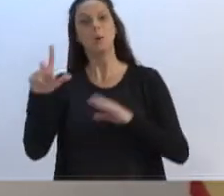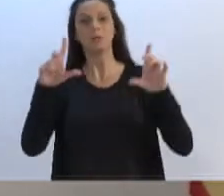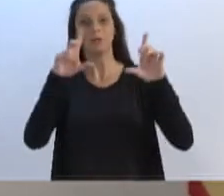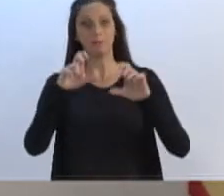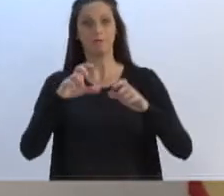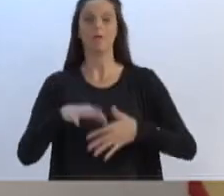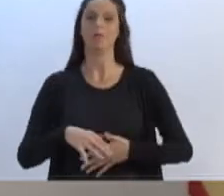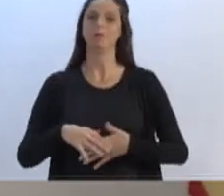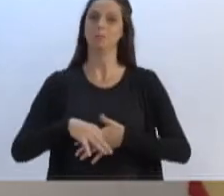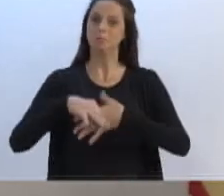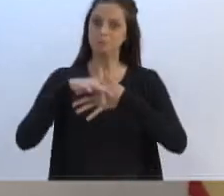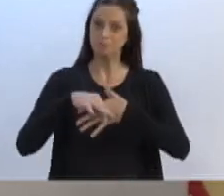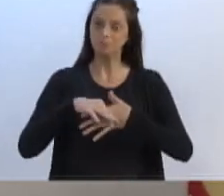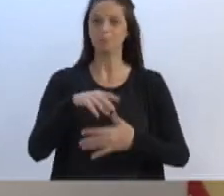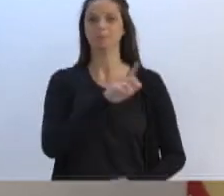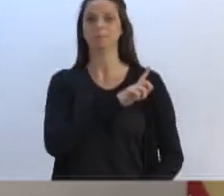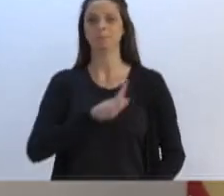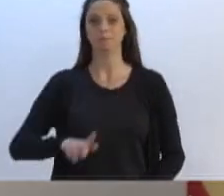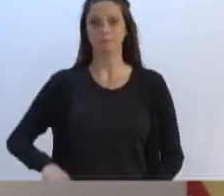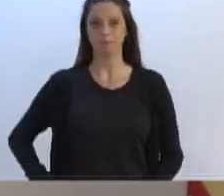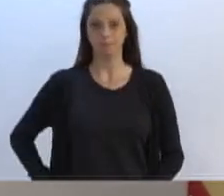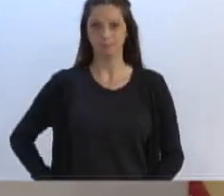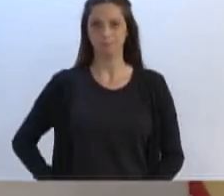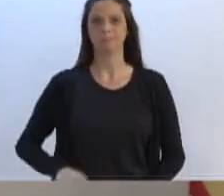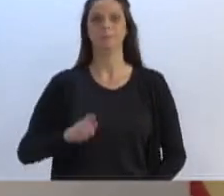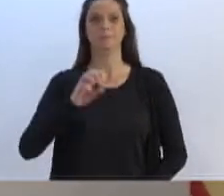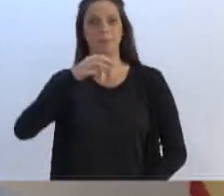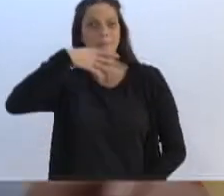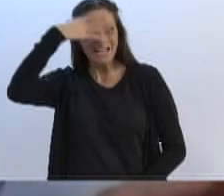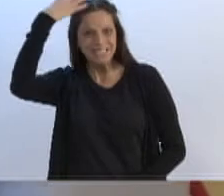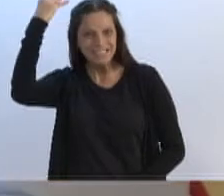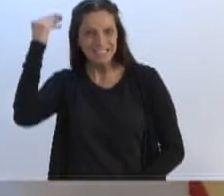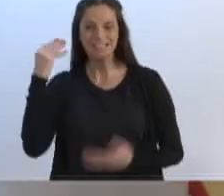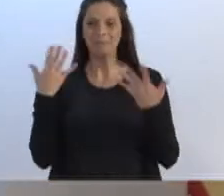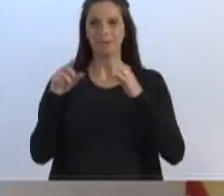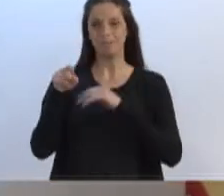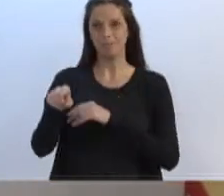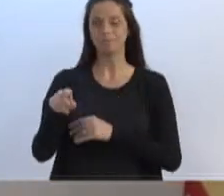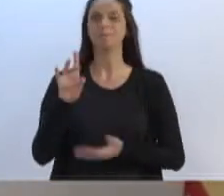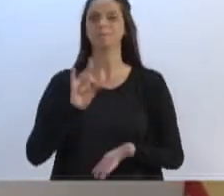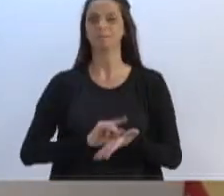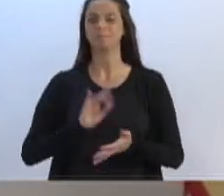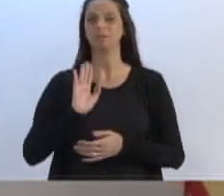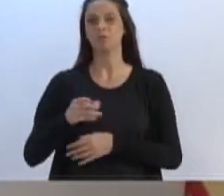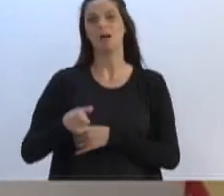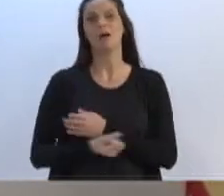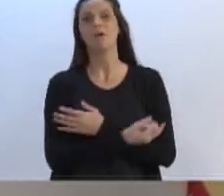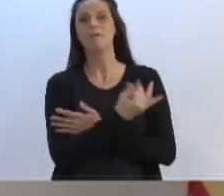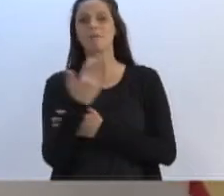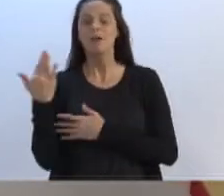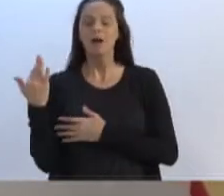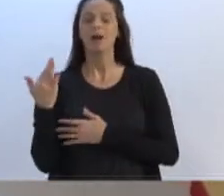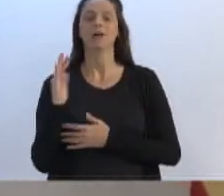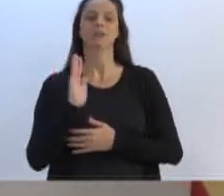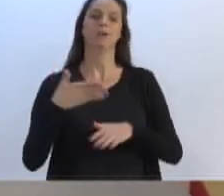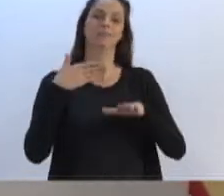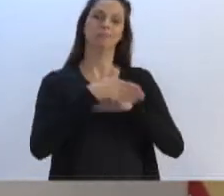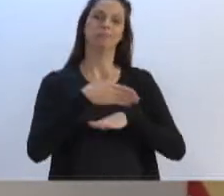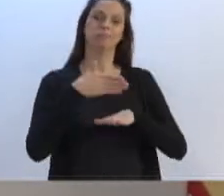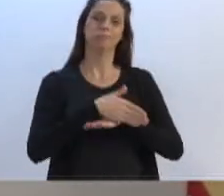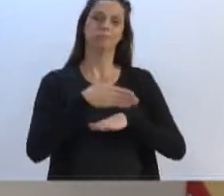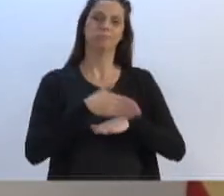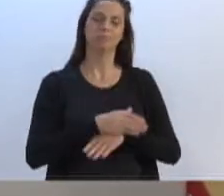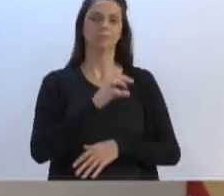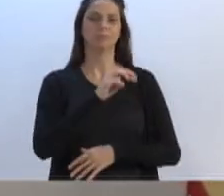Matias, meu amigo Matias, e dizer, Matias, que eu tive várias vezes com Micael, ouvindo aquela